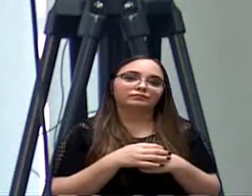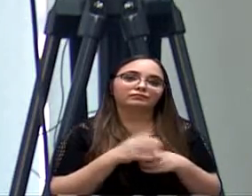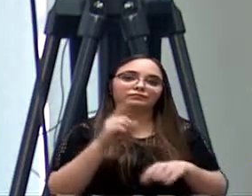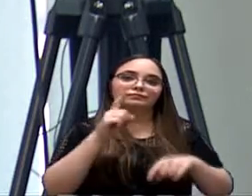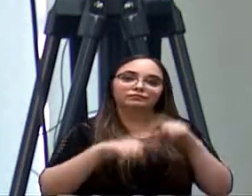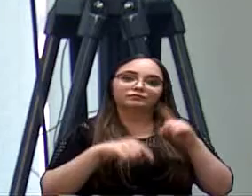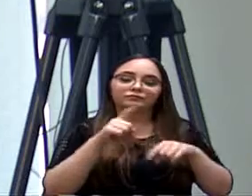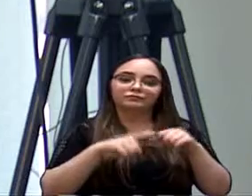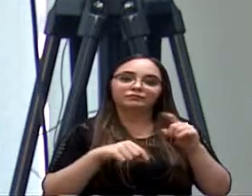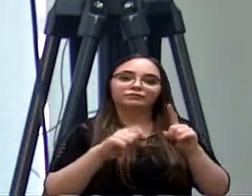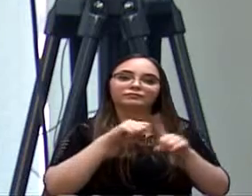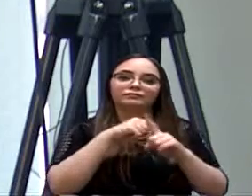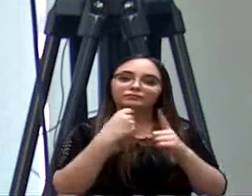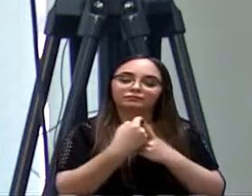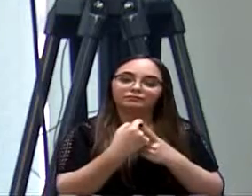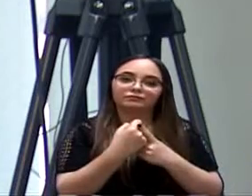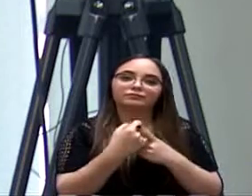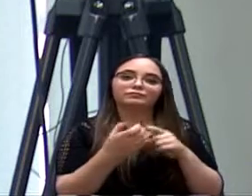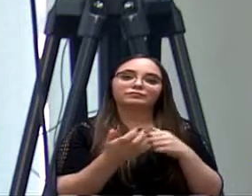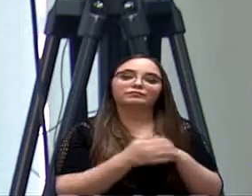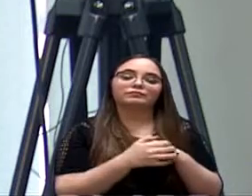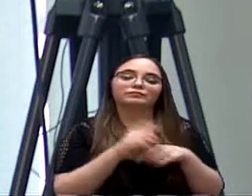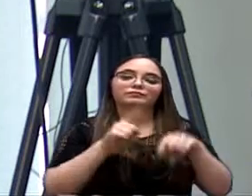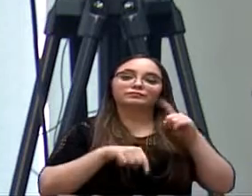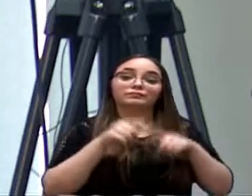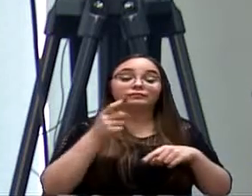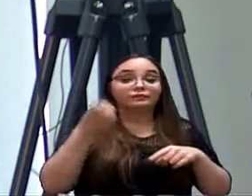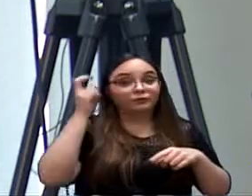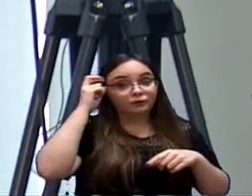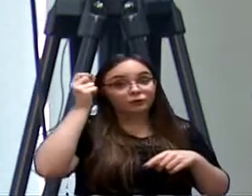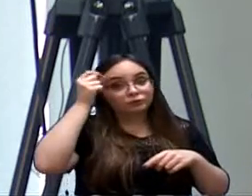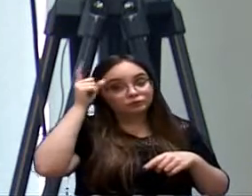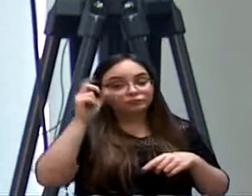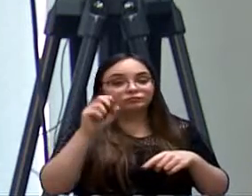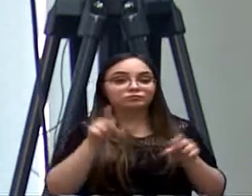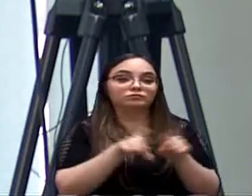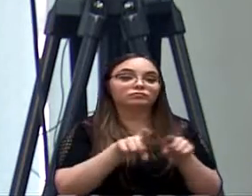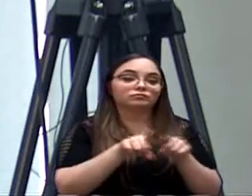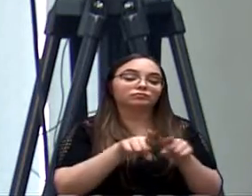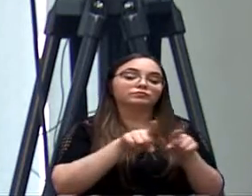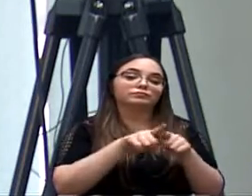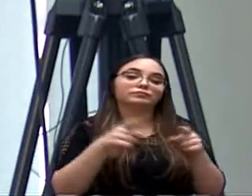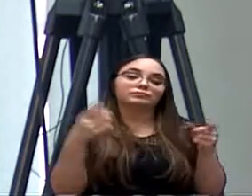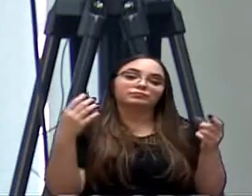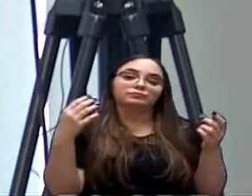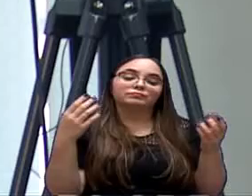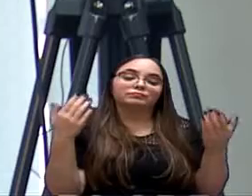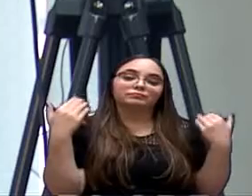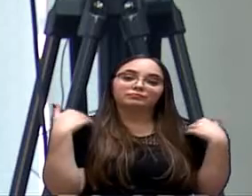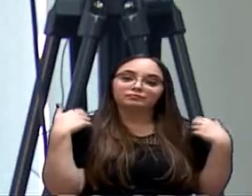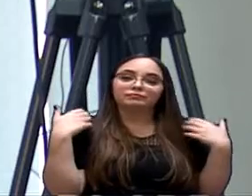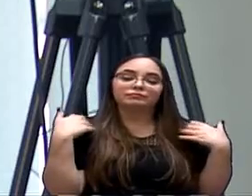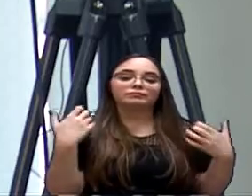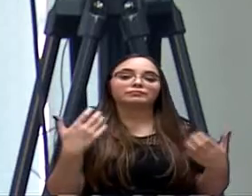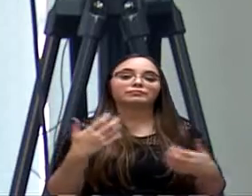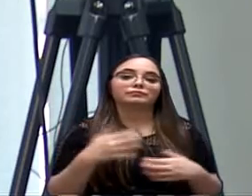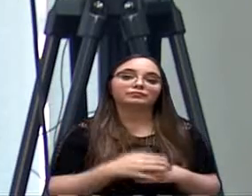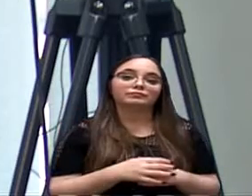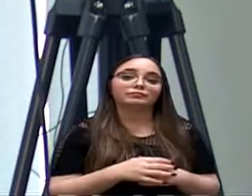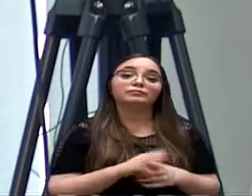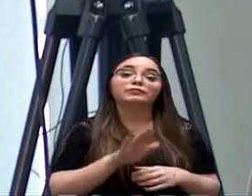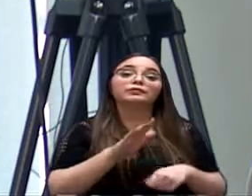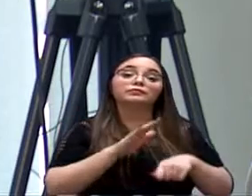Equipamentos de assistência social, equipamentos de cultura ou de lazer. São essas as compensações que a gente cita. Mas quem define a